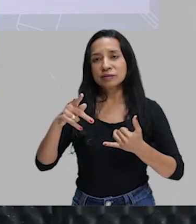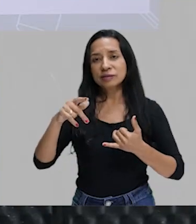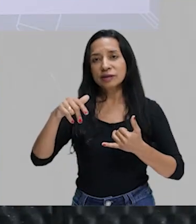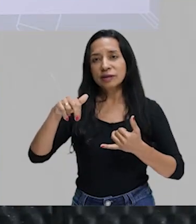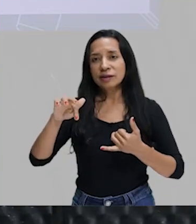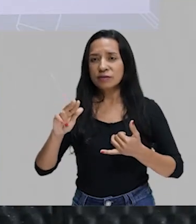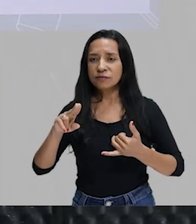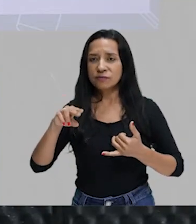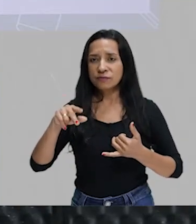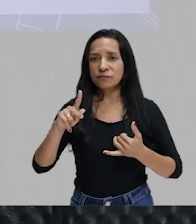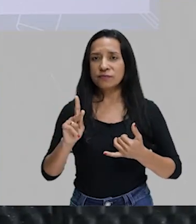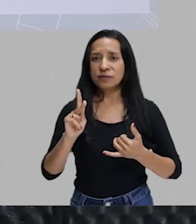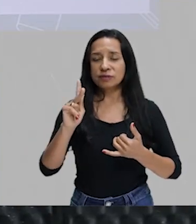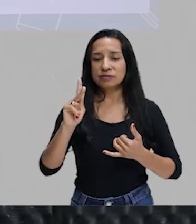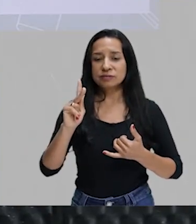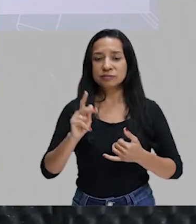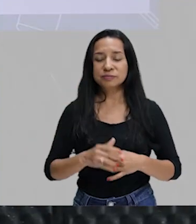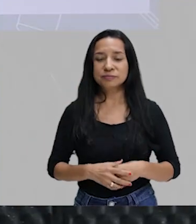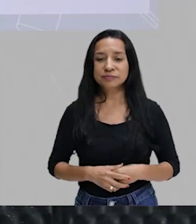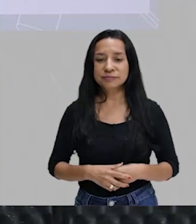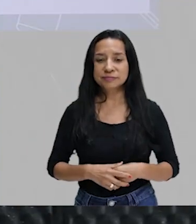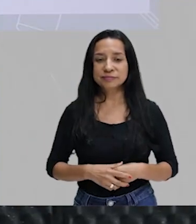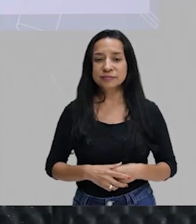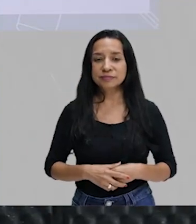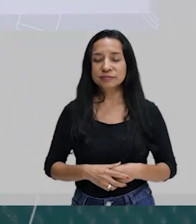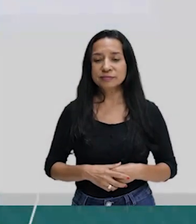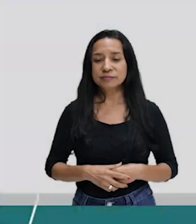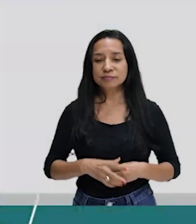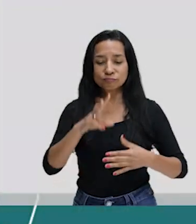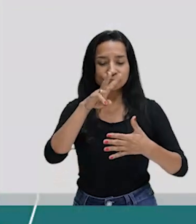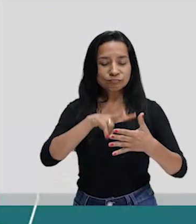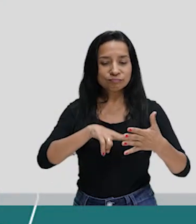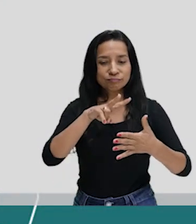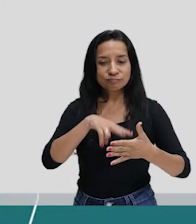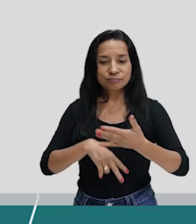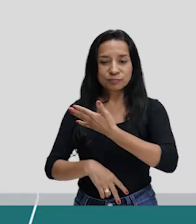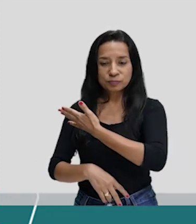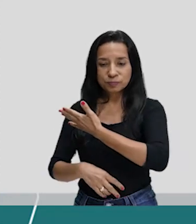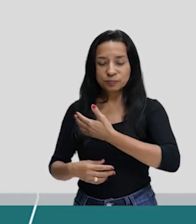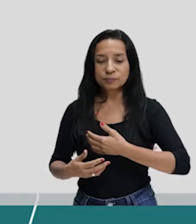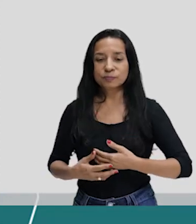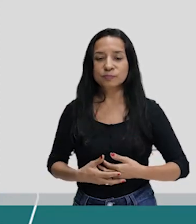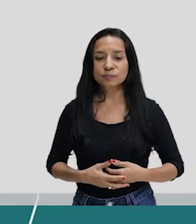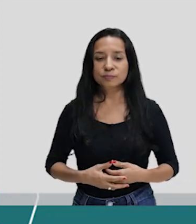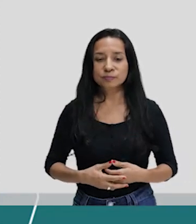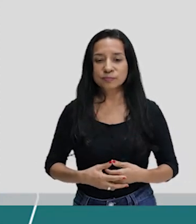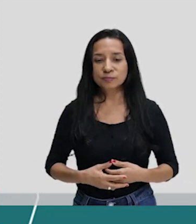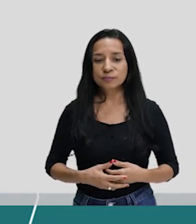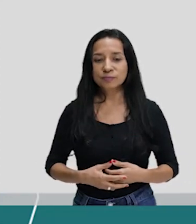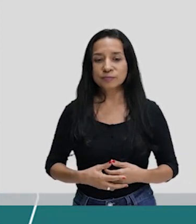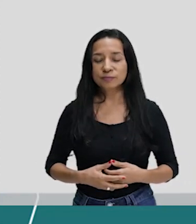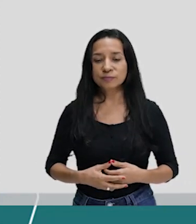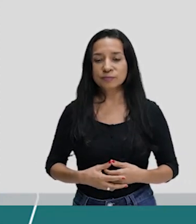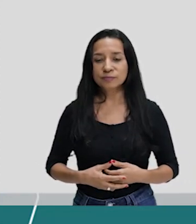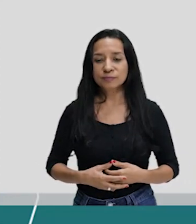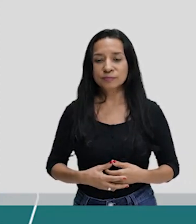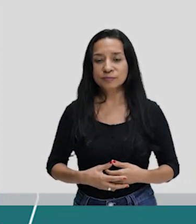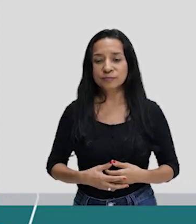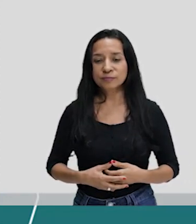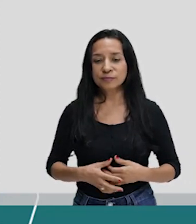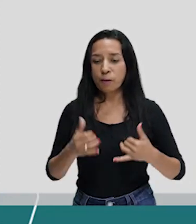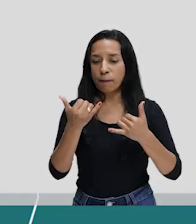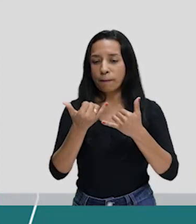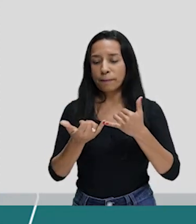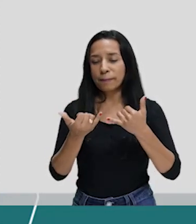E lembra daquele parceiro? Que era atacante na quadra e com a mina? Sempre avançando no tempo, pelo